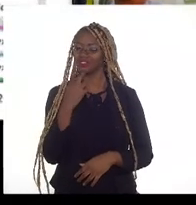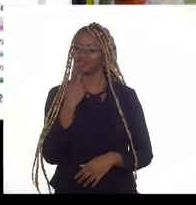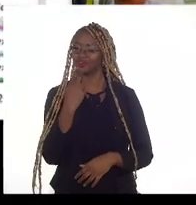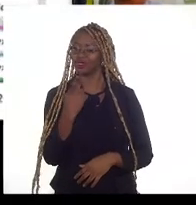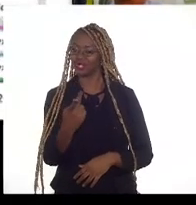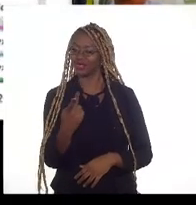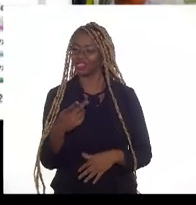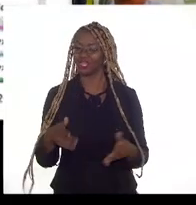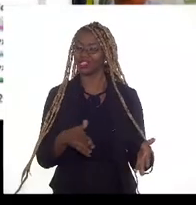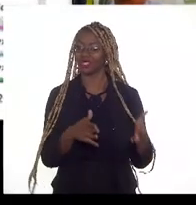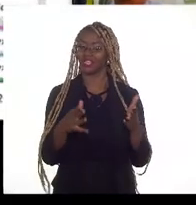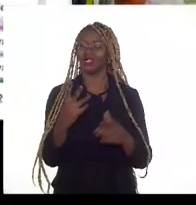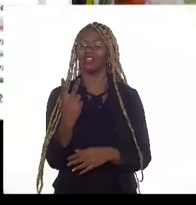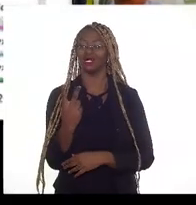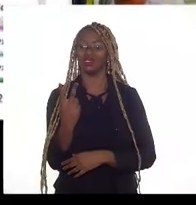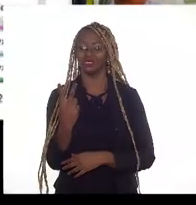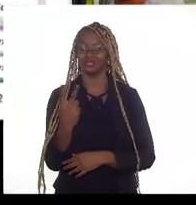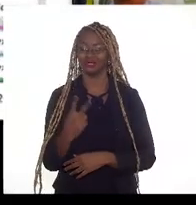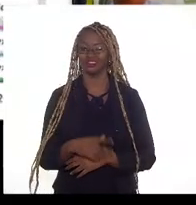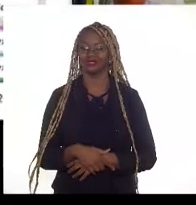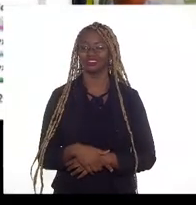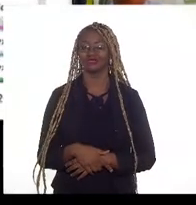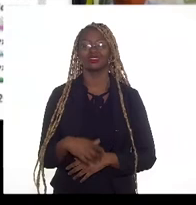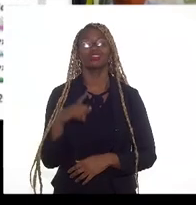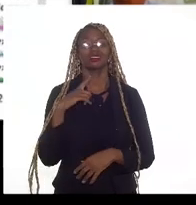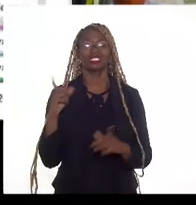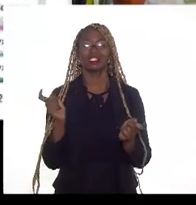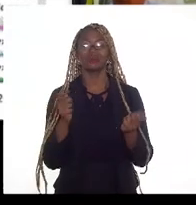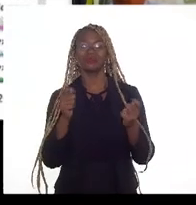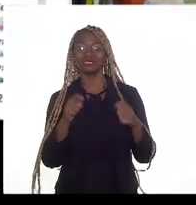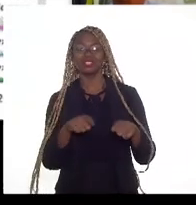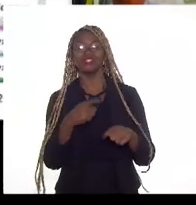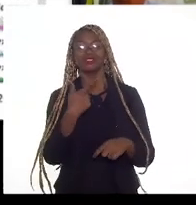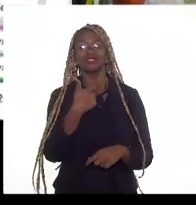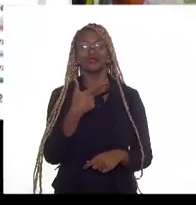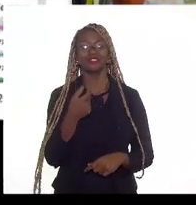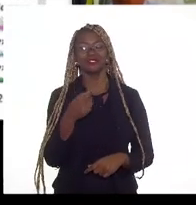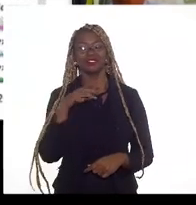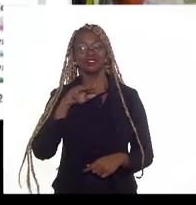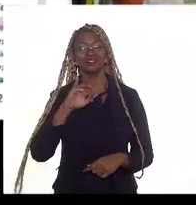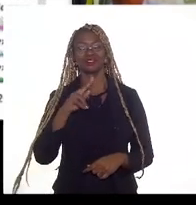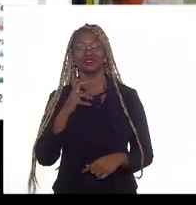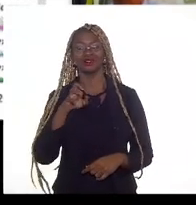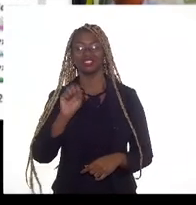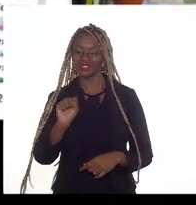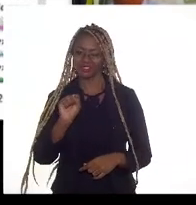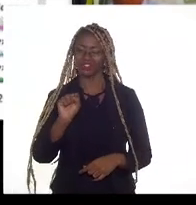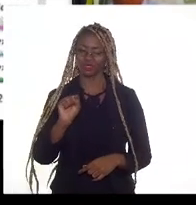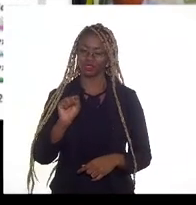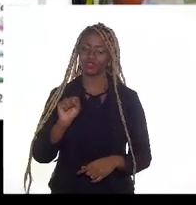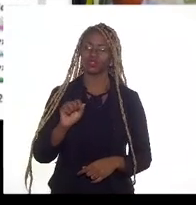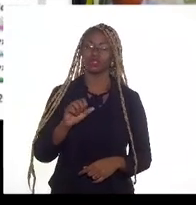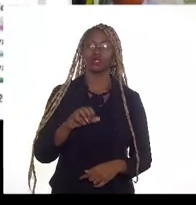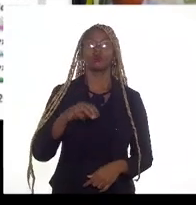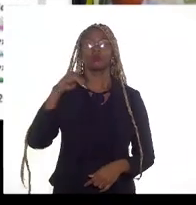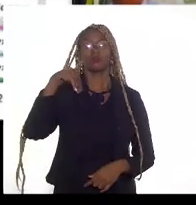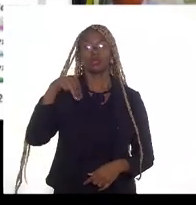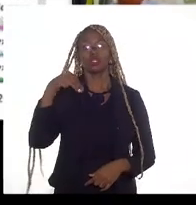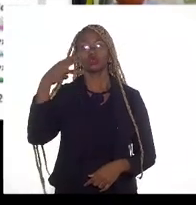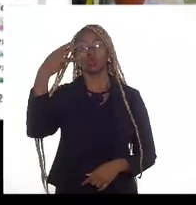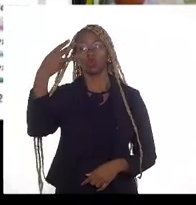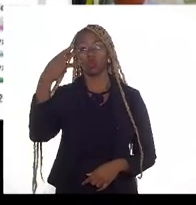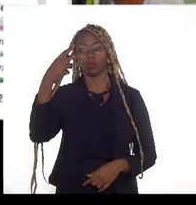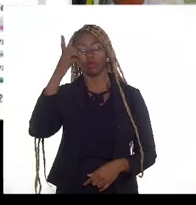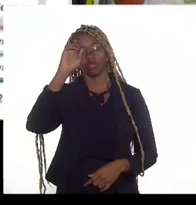Rota 2 tem potencial de 20 milhões de metros cúbicos por dia e